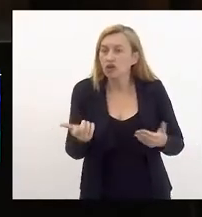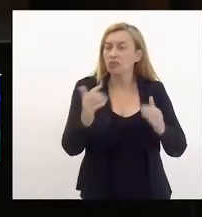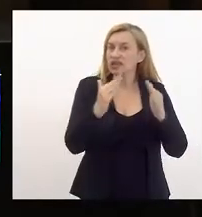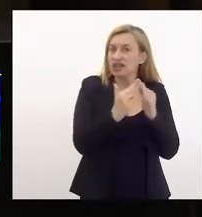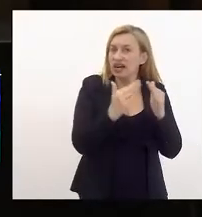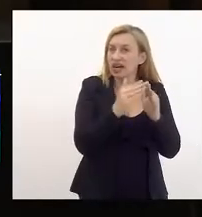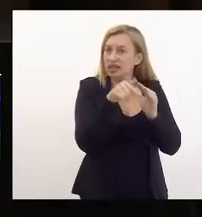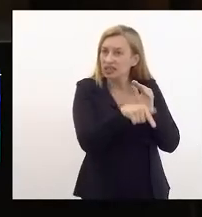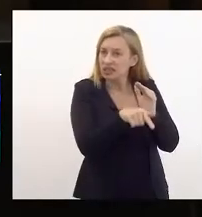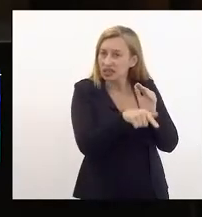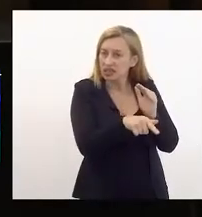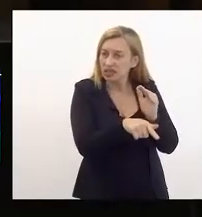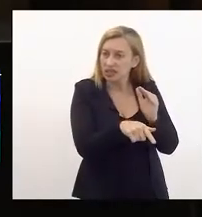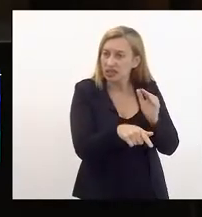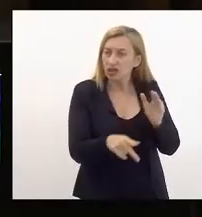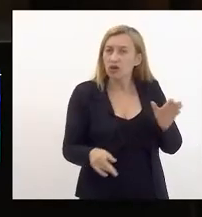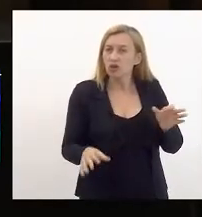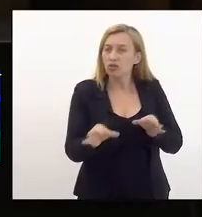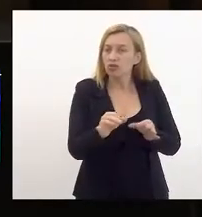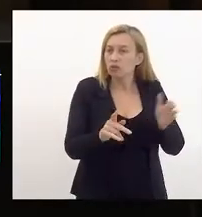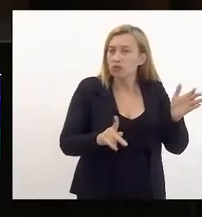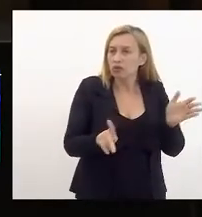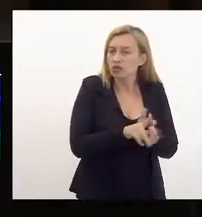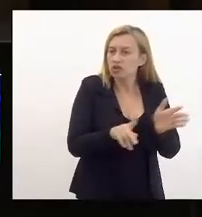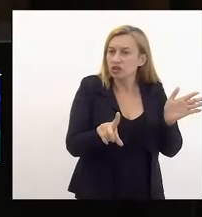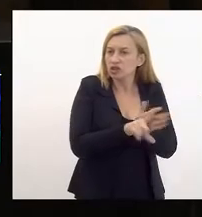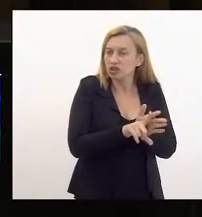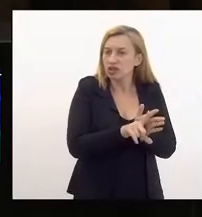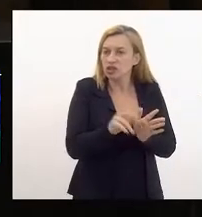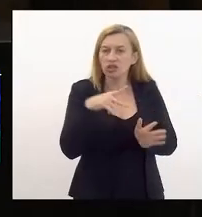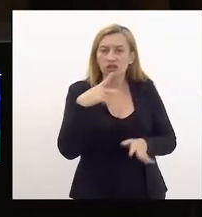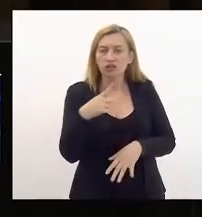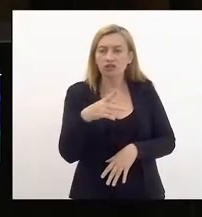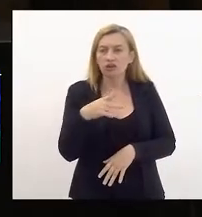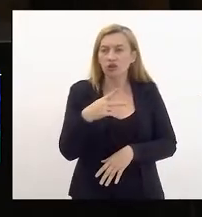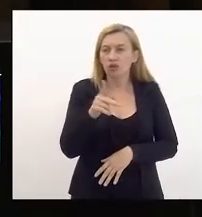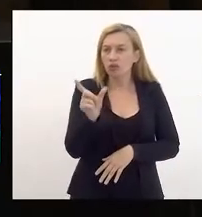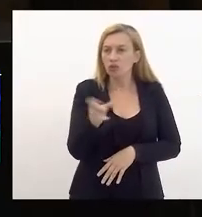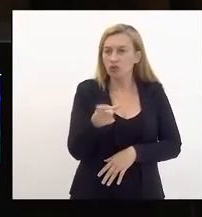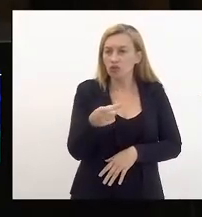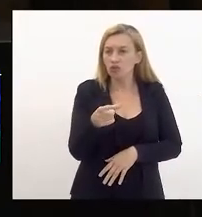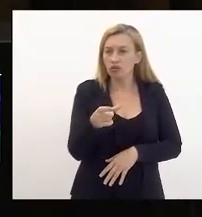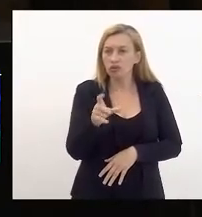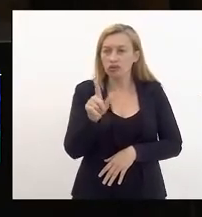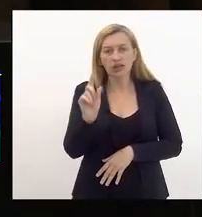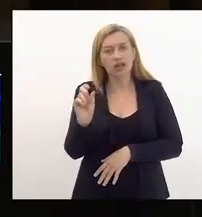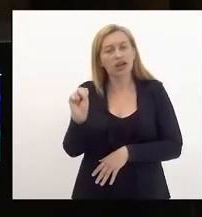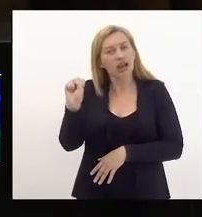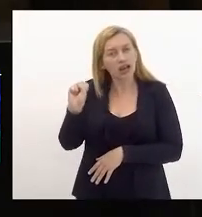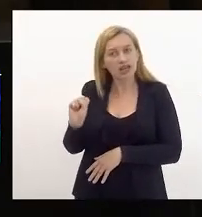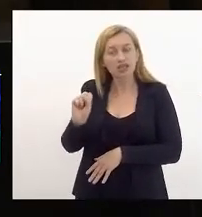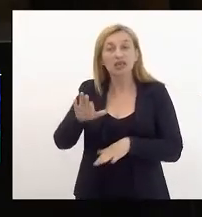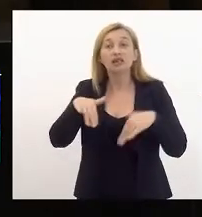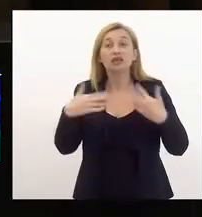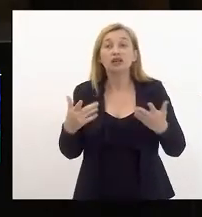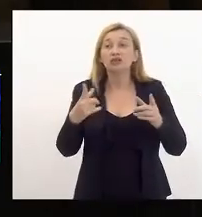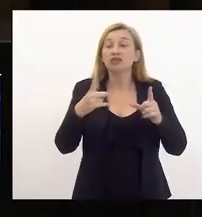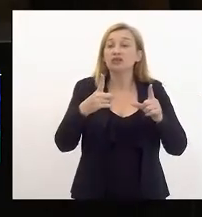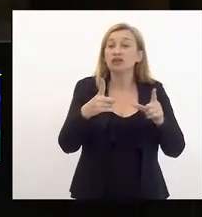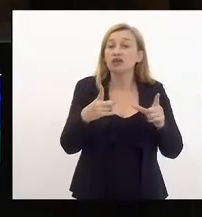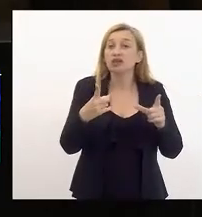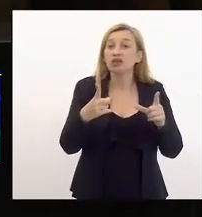incremento inclusive com projetos de lei que a gente chamou de Vale Gás então fica a letra